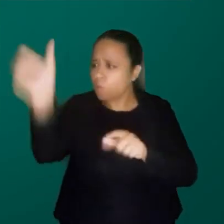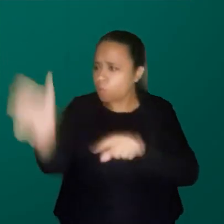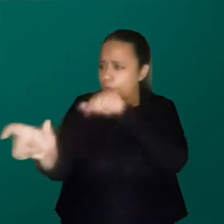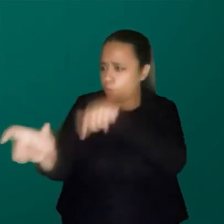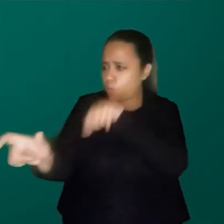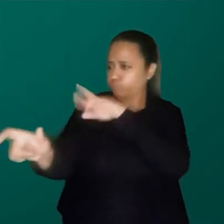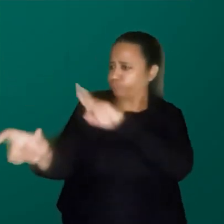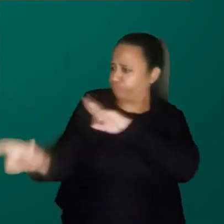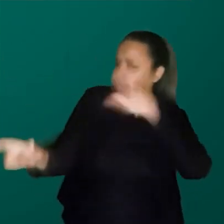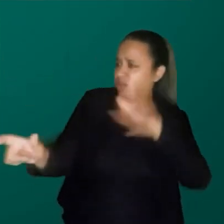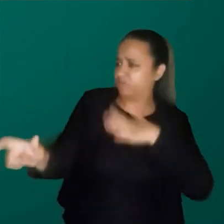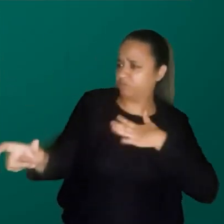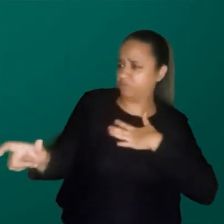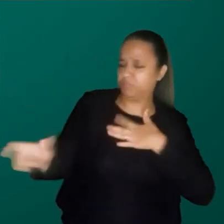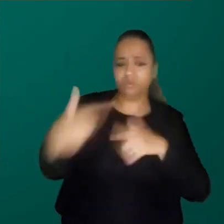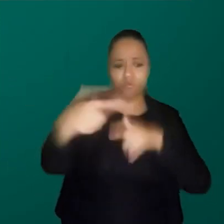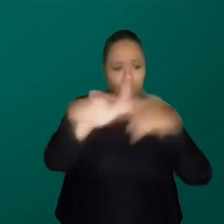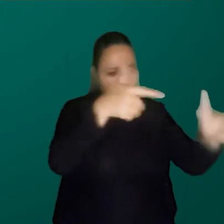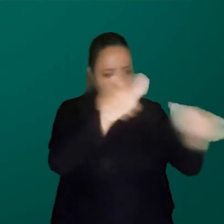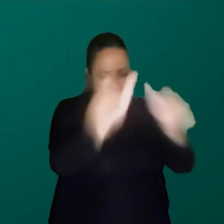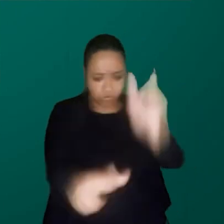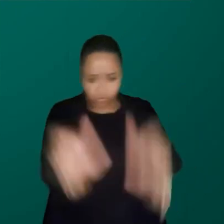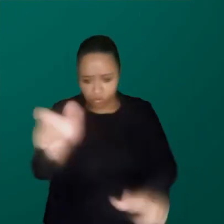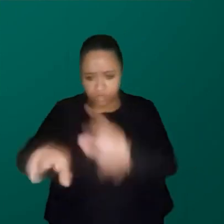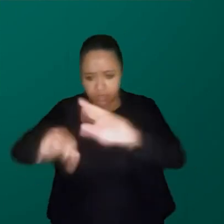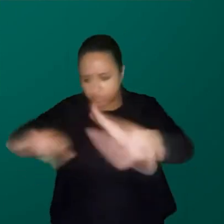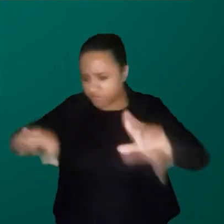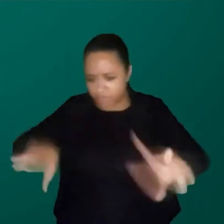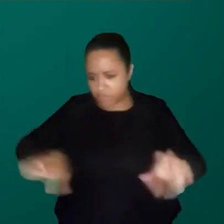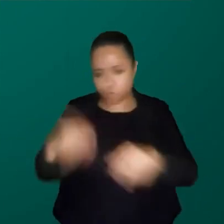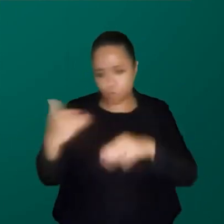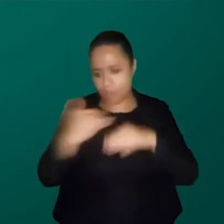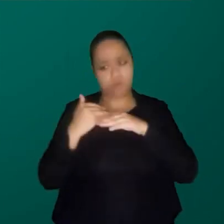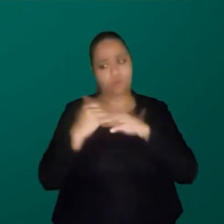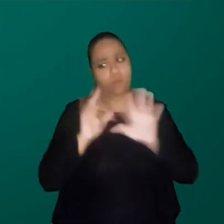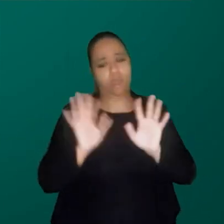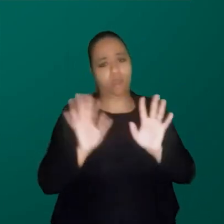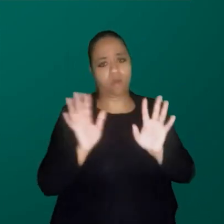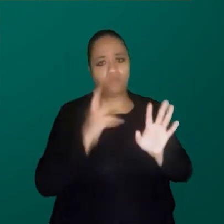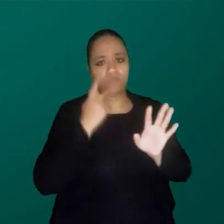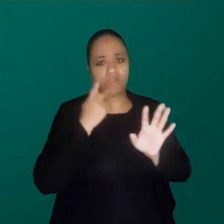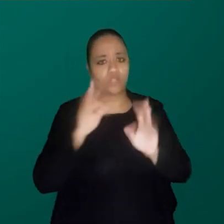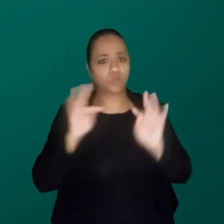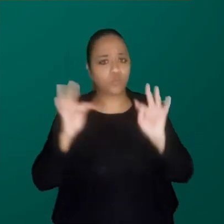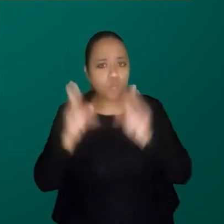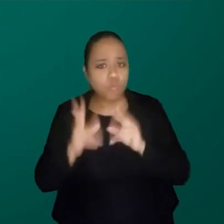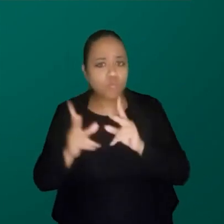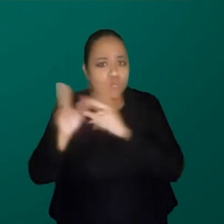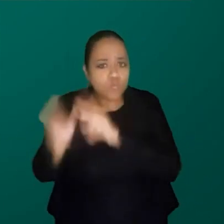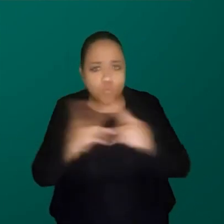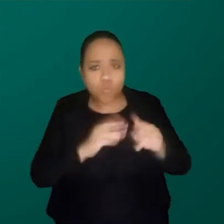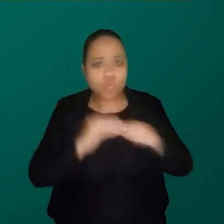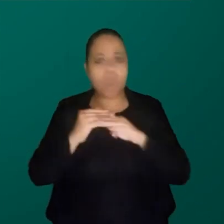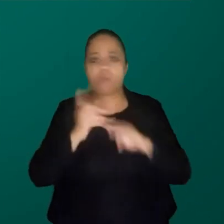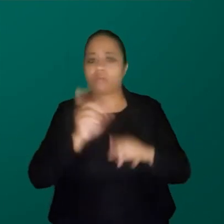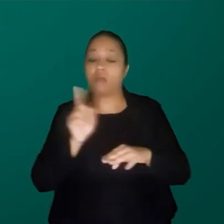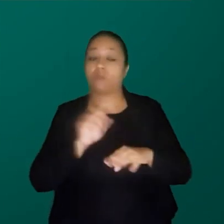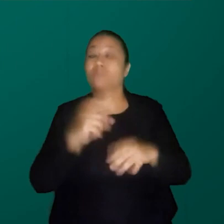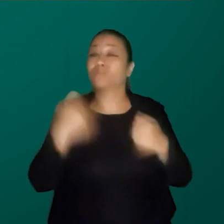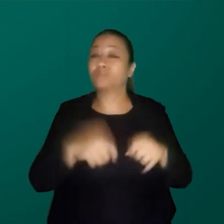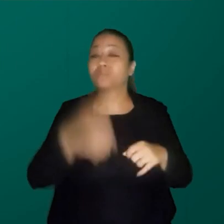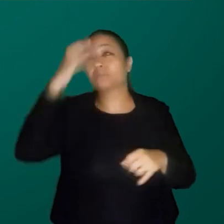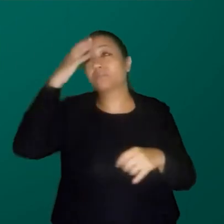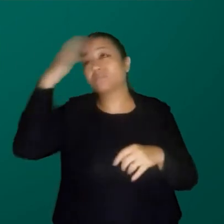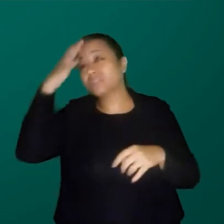eu, e tem o outro. As pessoas são diferentes, as pessoas não são iguais. Eu não estou querendo dizer que todo mundo vai ser igual. Mas é a gente tentar pensar